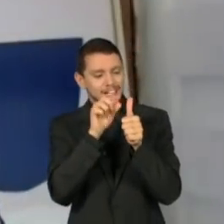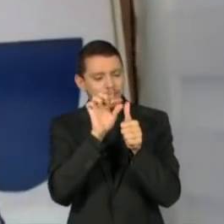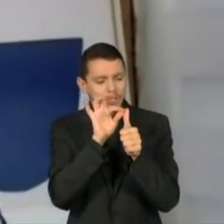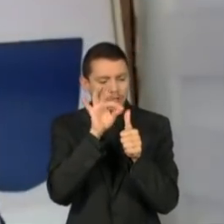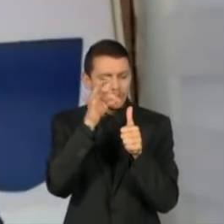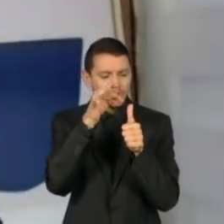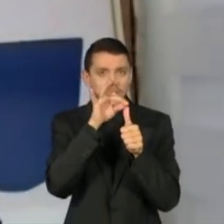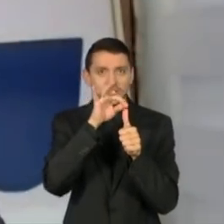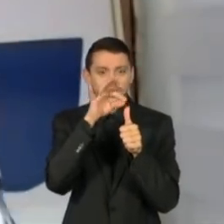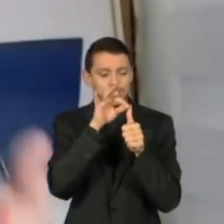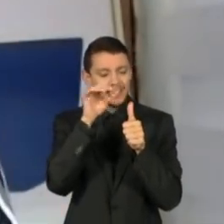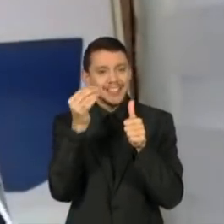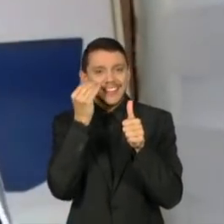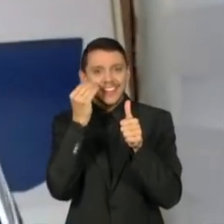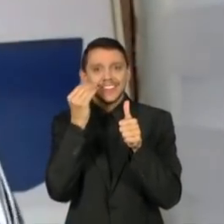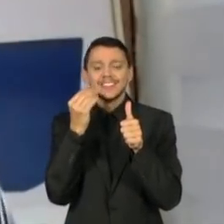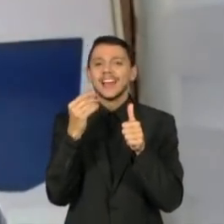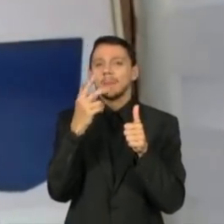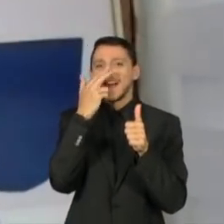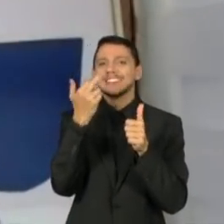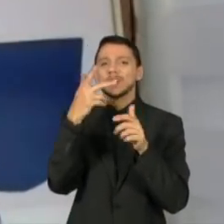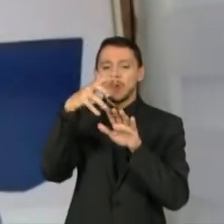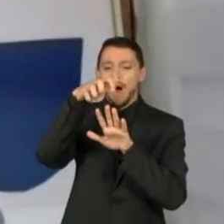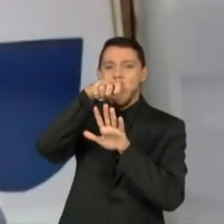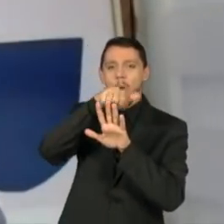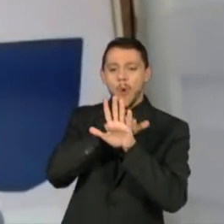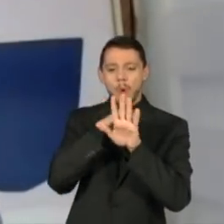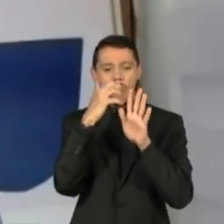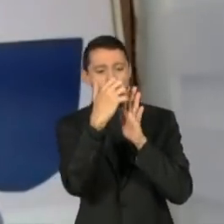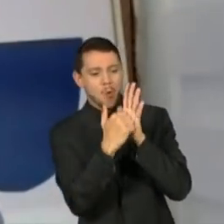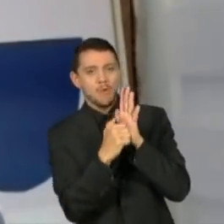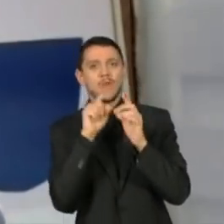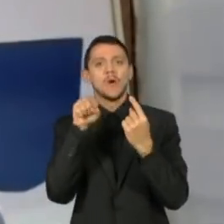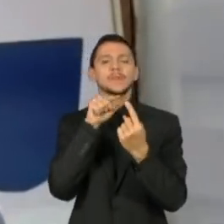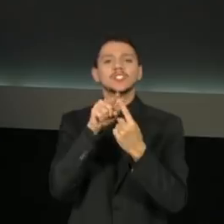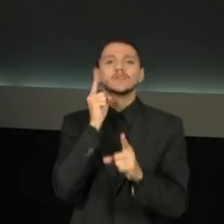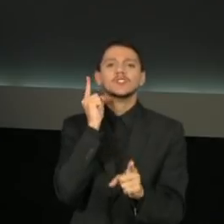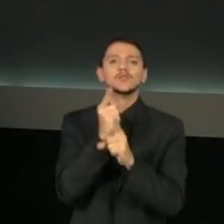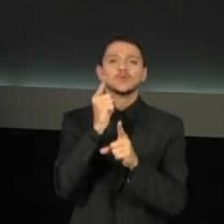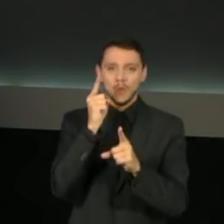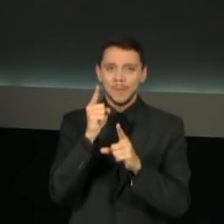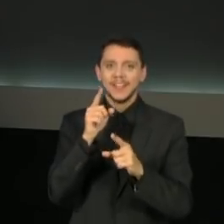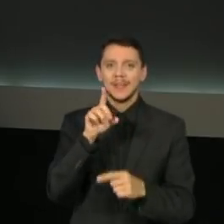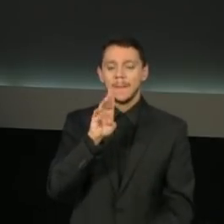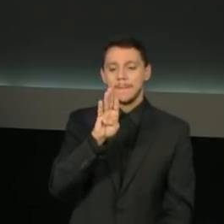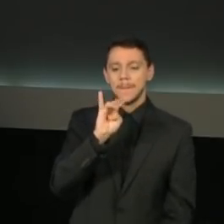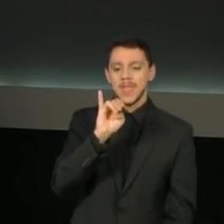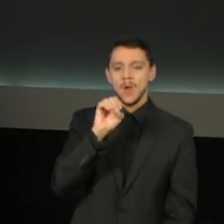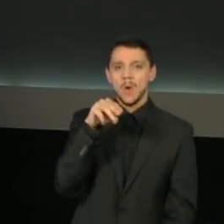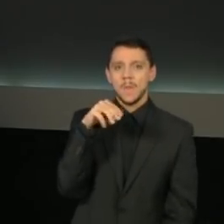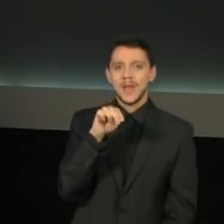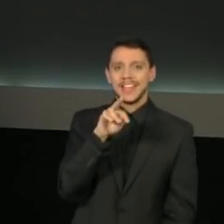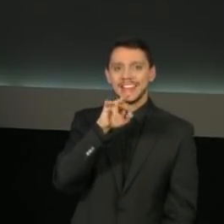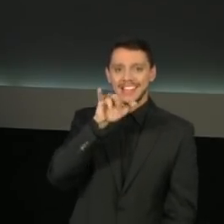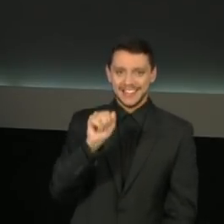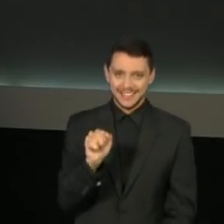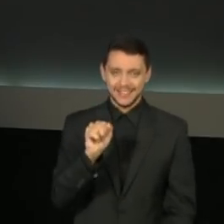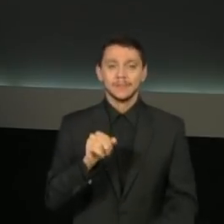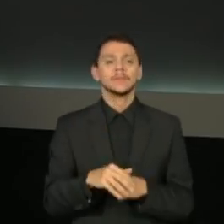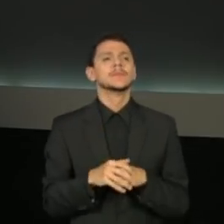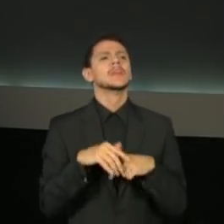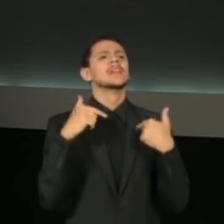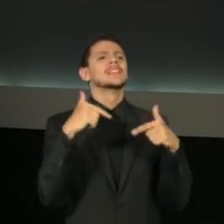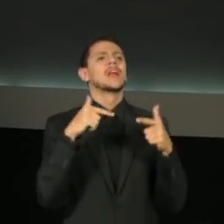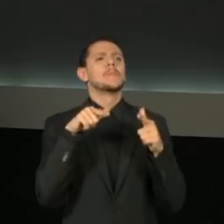fizeram uma luva epidérmica para que eles pudessem fazer o reconhecimento por leitura biométrica. E esse trabalho de jornalismo investigativo te